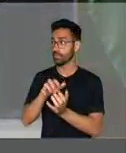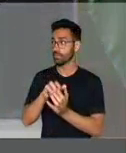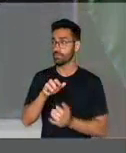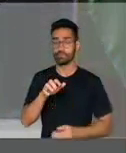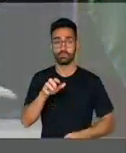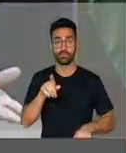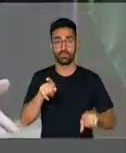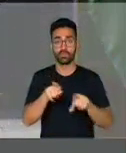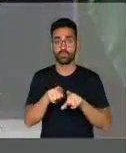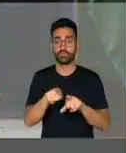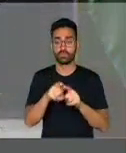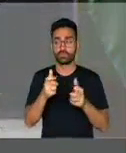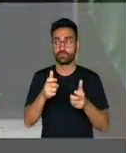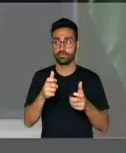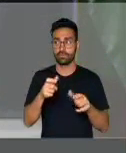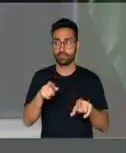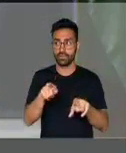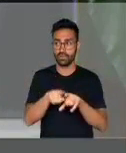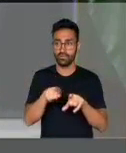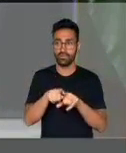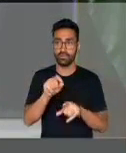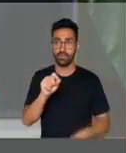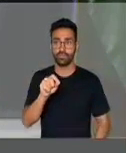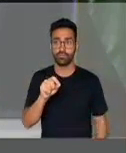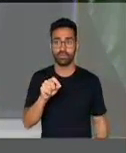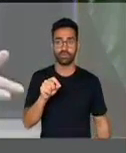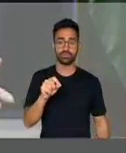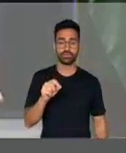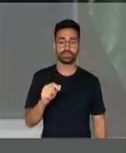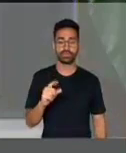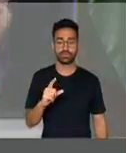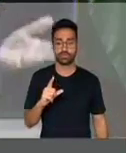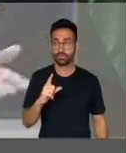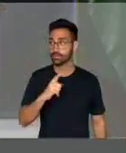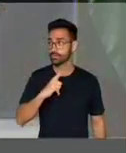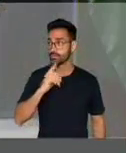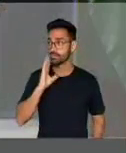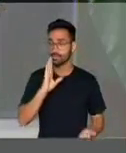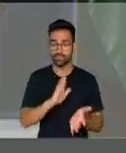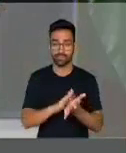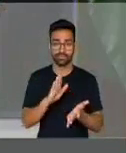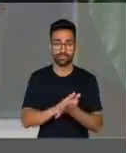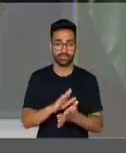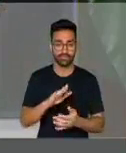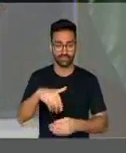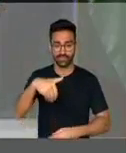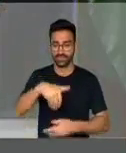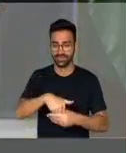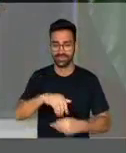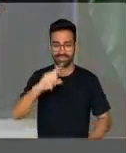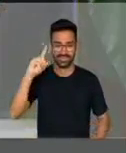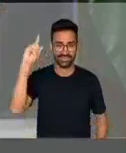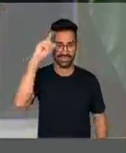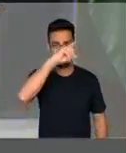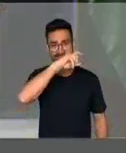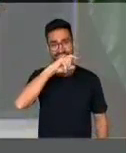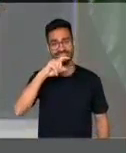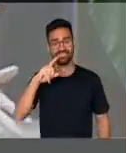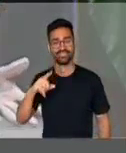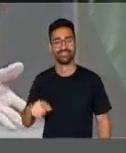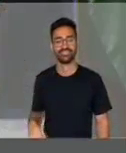mais uma vez essa reeleição, foram mais de 80 mil pernambucanos, uma eleição difícil e por intermédio